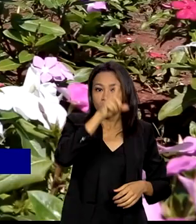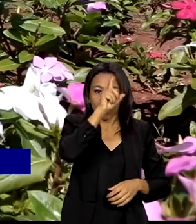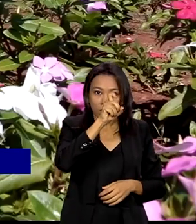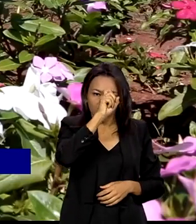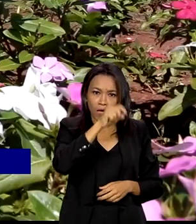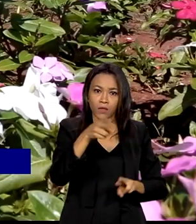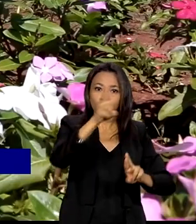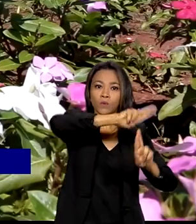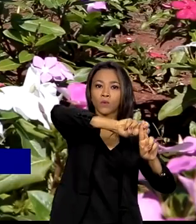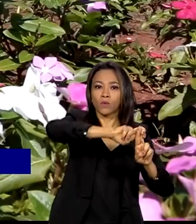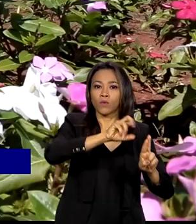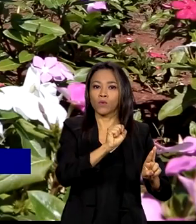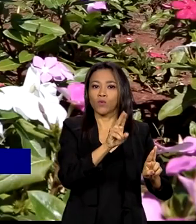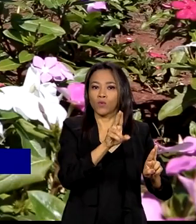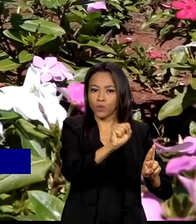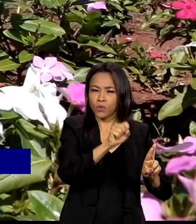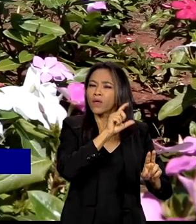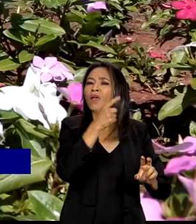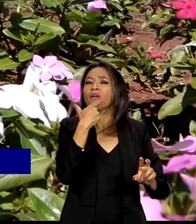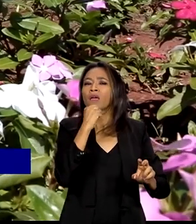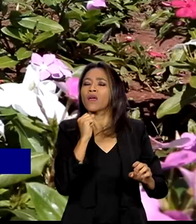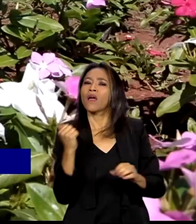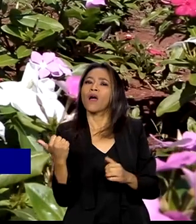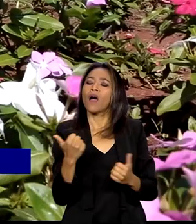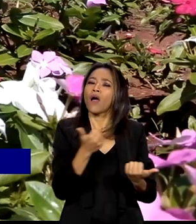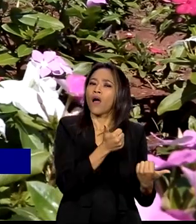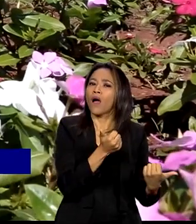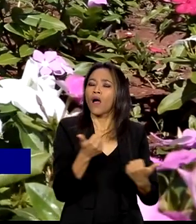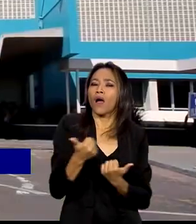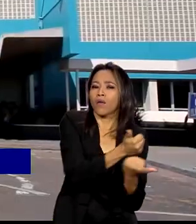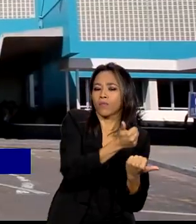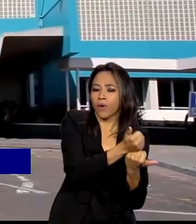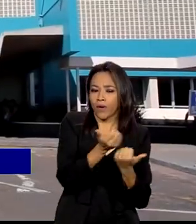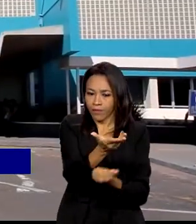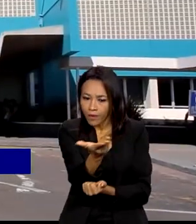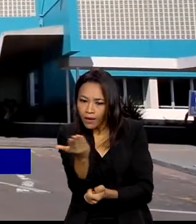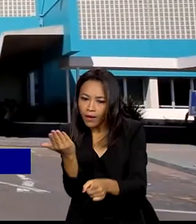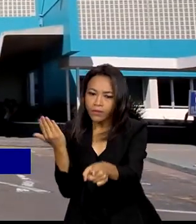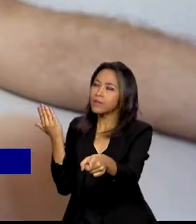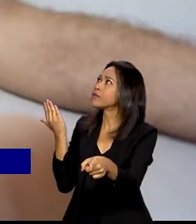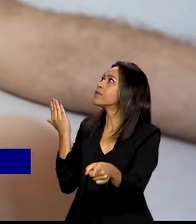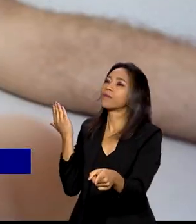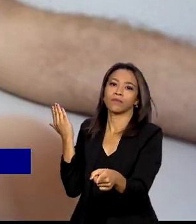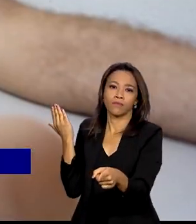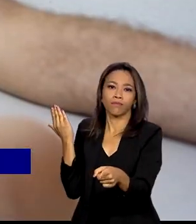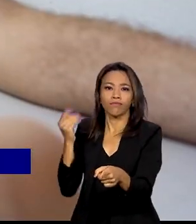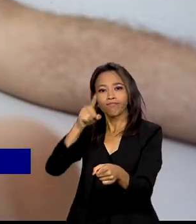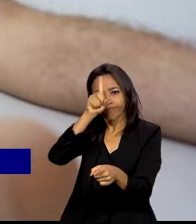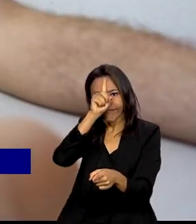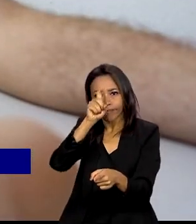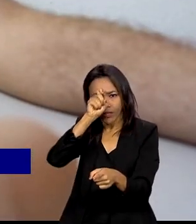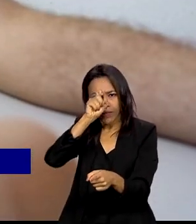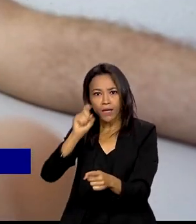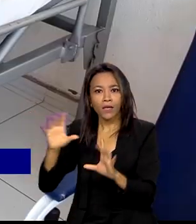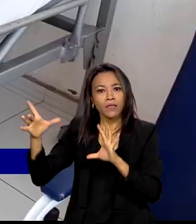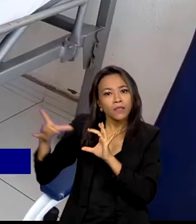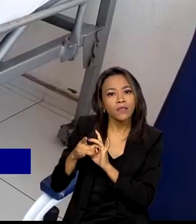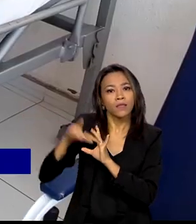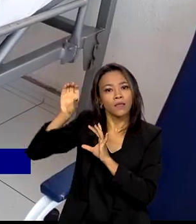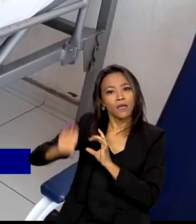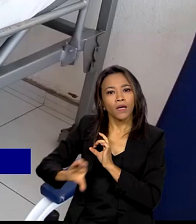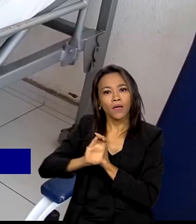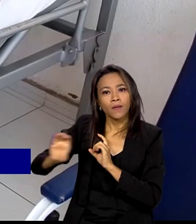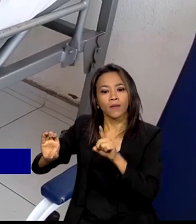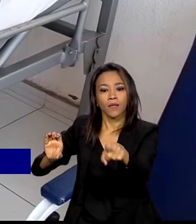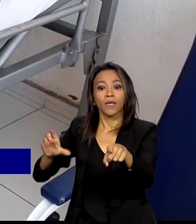são feitos em hospitais filantrópicos, como as Santas Casas. Nos últimos anos, essas entidades sem fins lucrativos